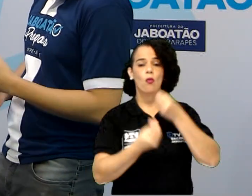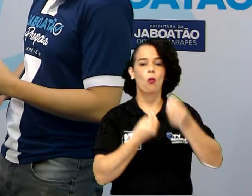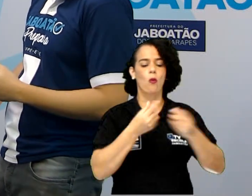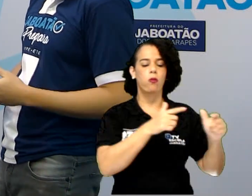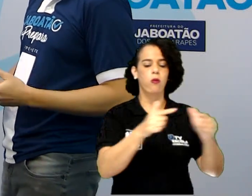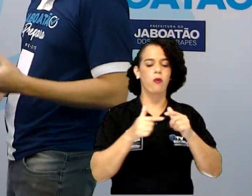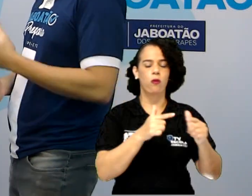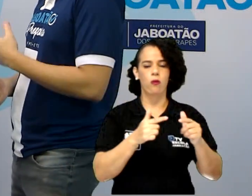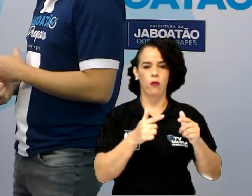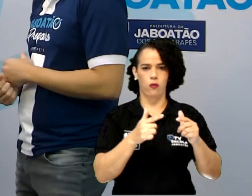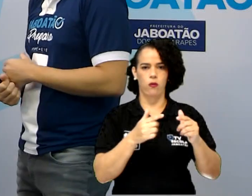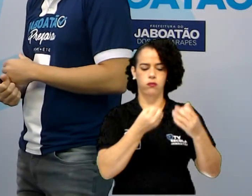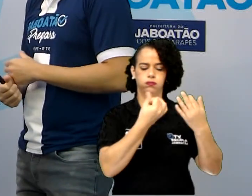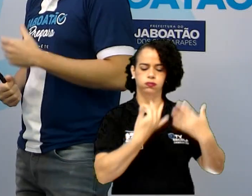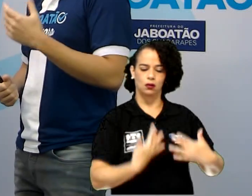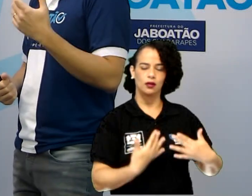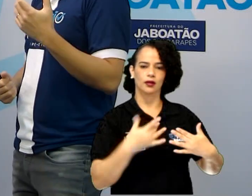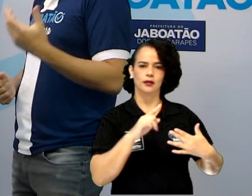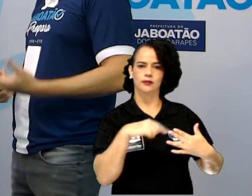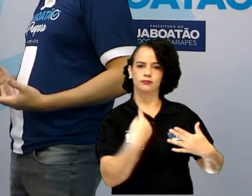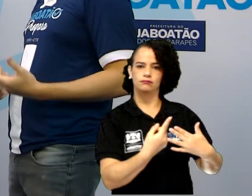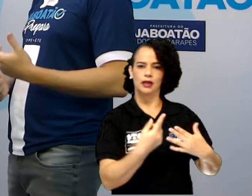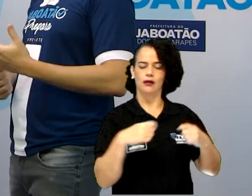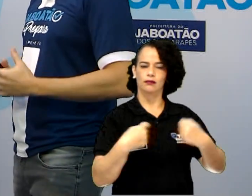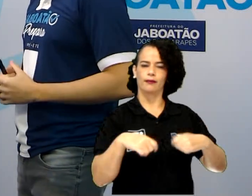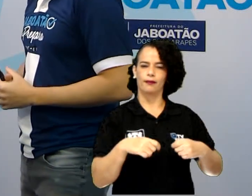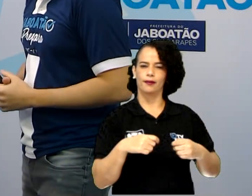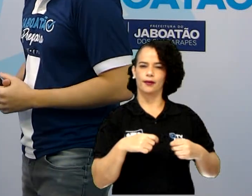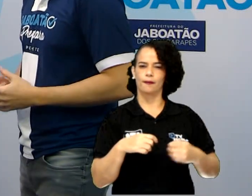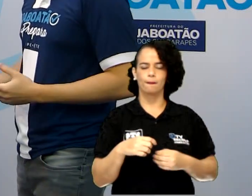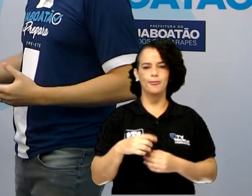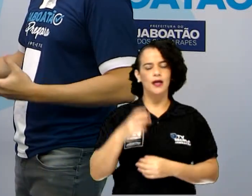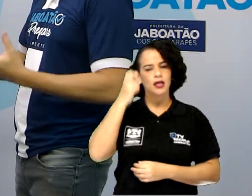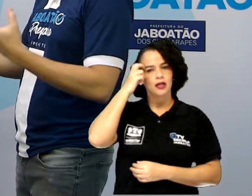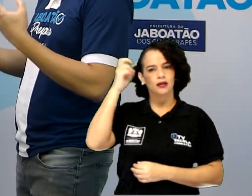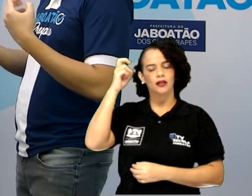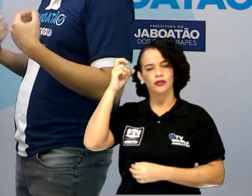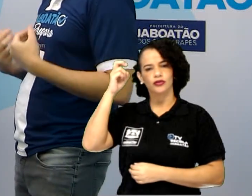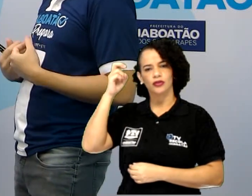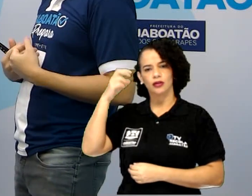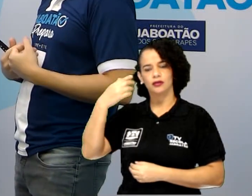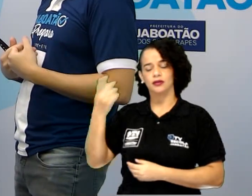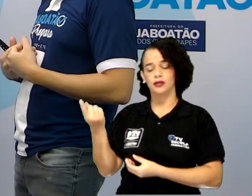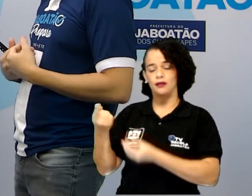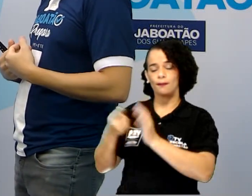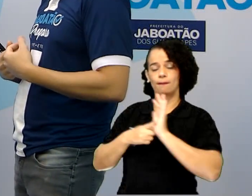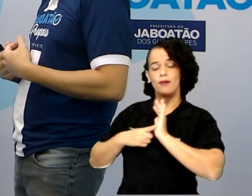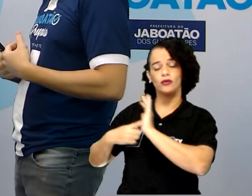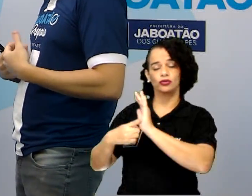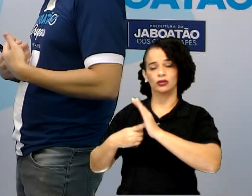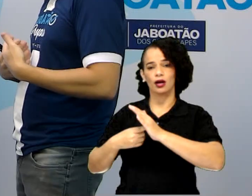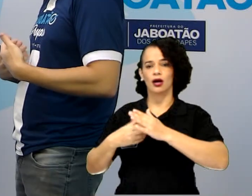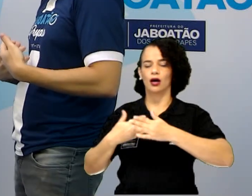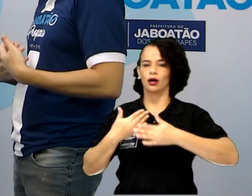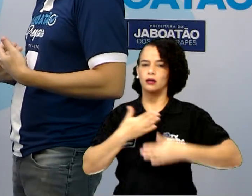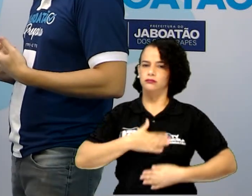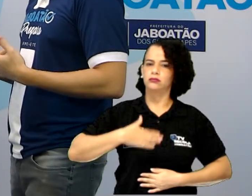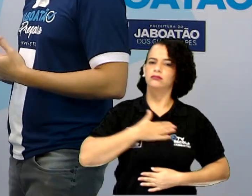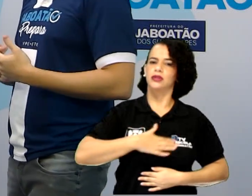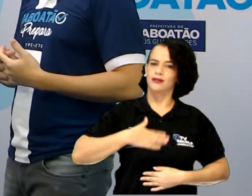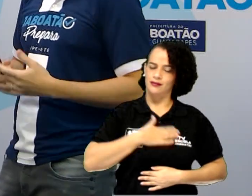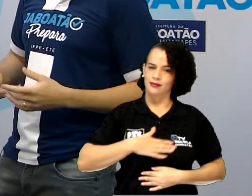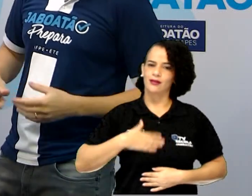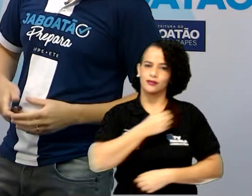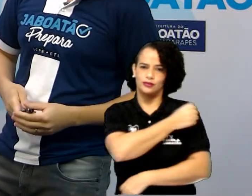descrita consegue, de maneira precisa e inteligente, trazer o prazer aos alunos em sua construção discente